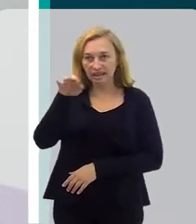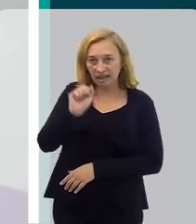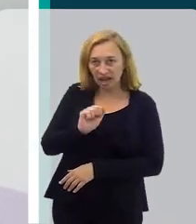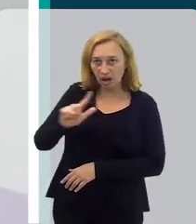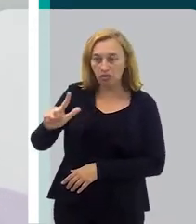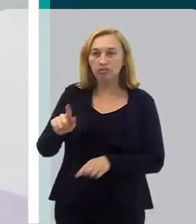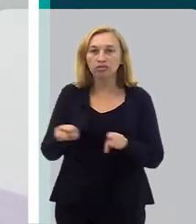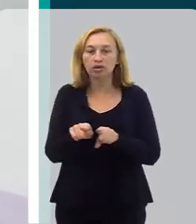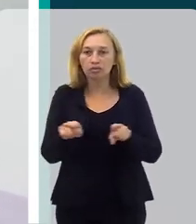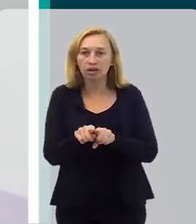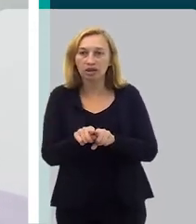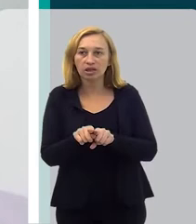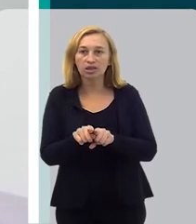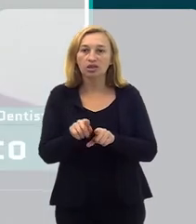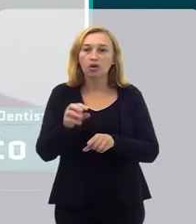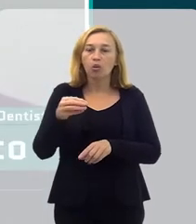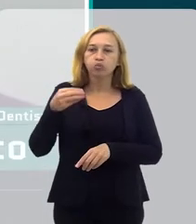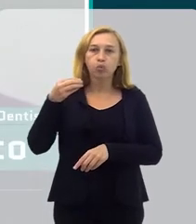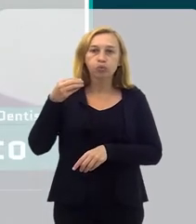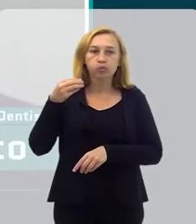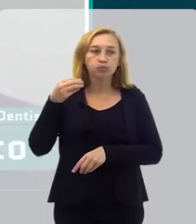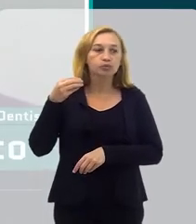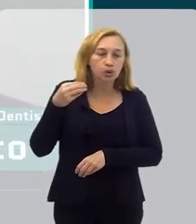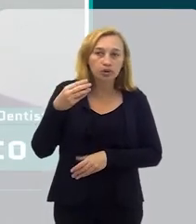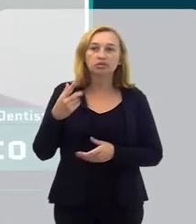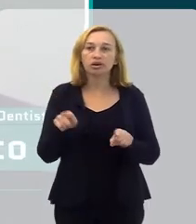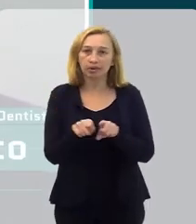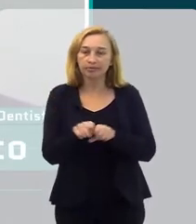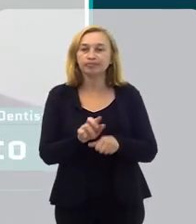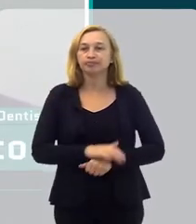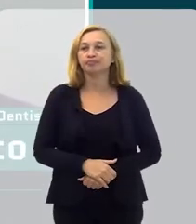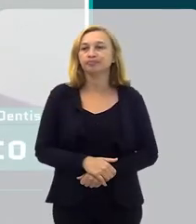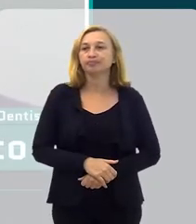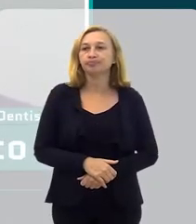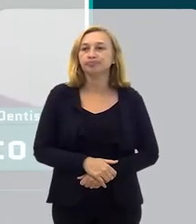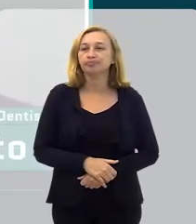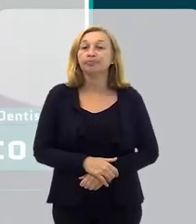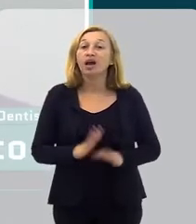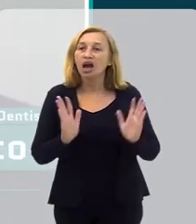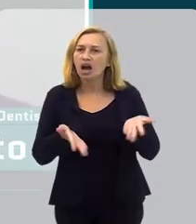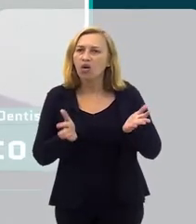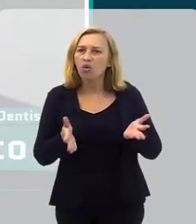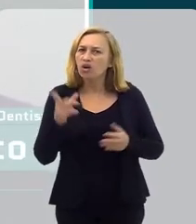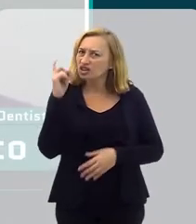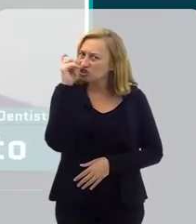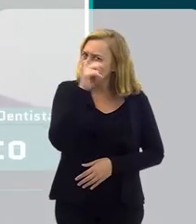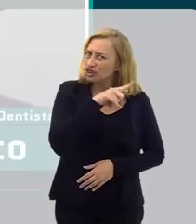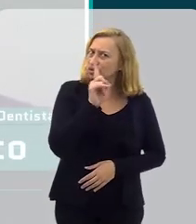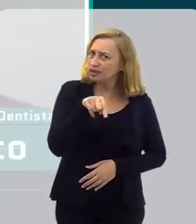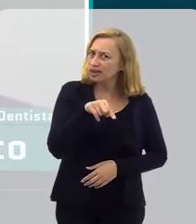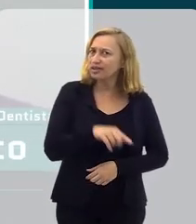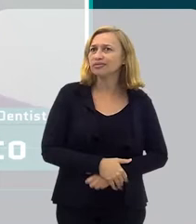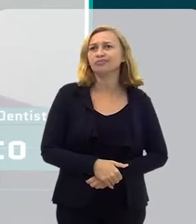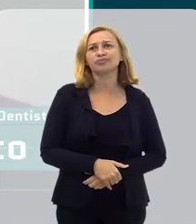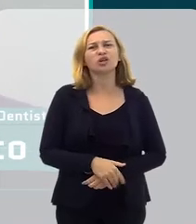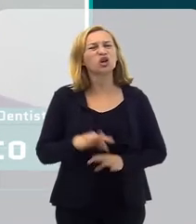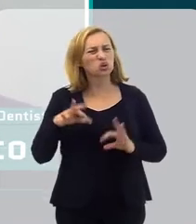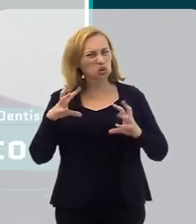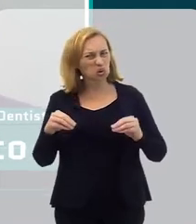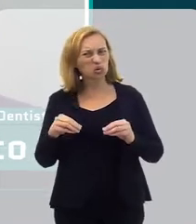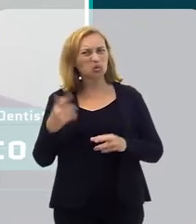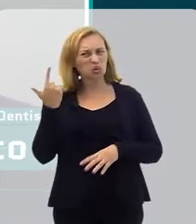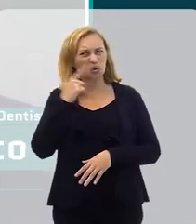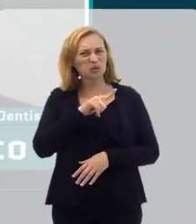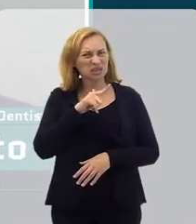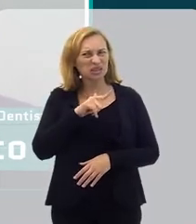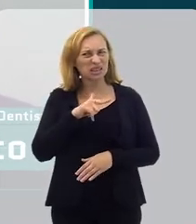bochecho também, enxaguatório bucal. Agora, é difícil, né? Será que todo mundo